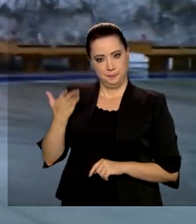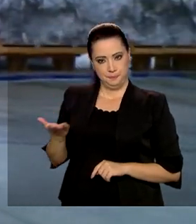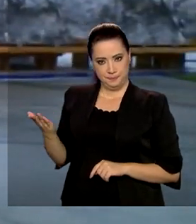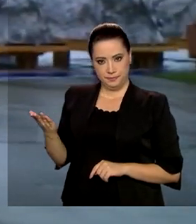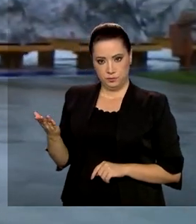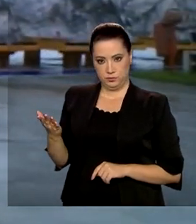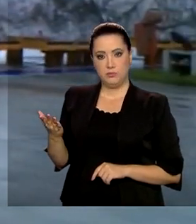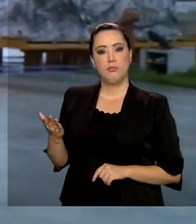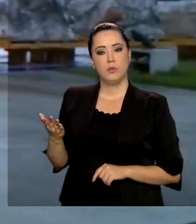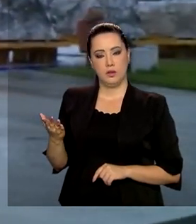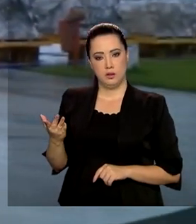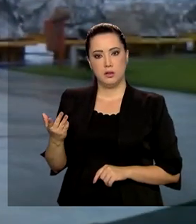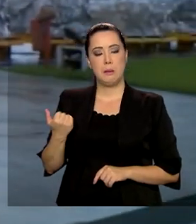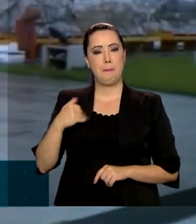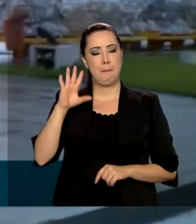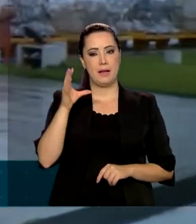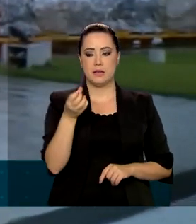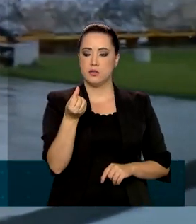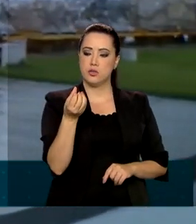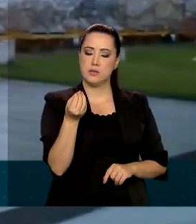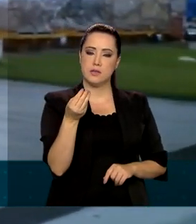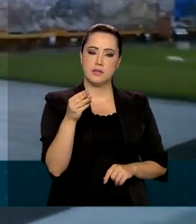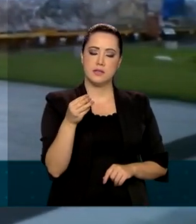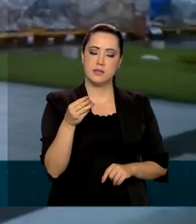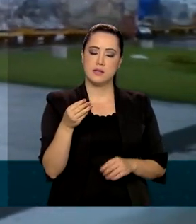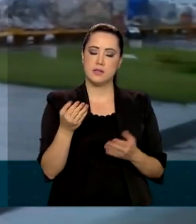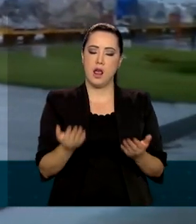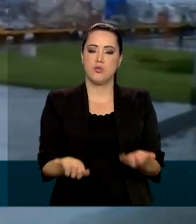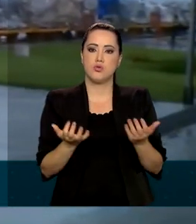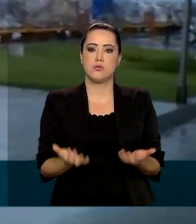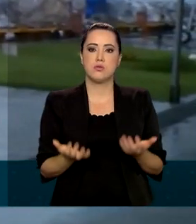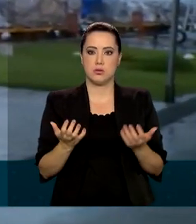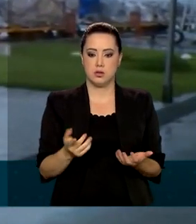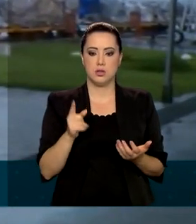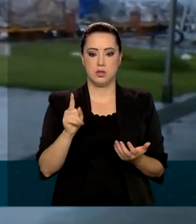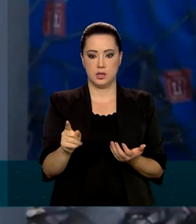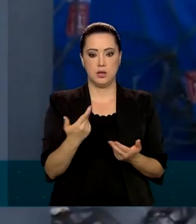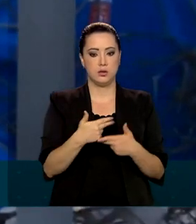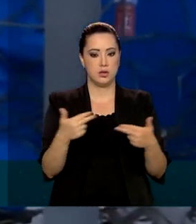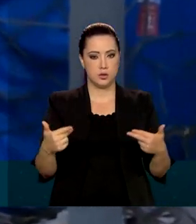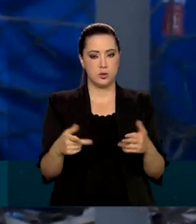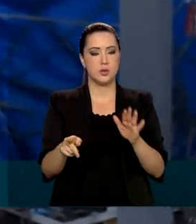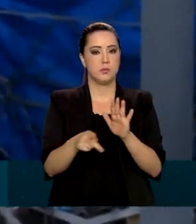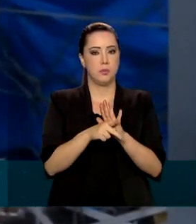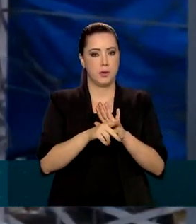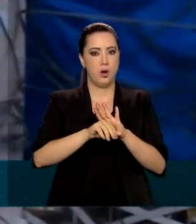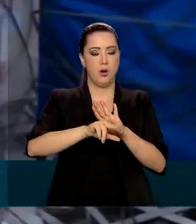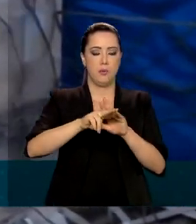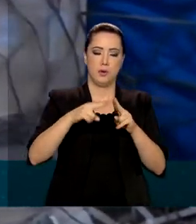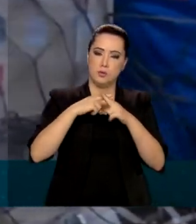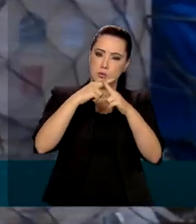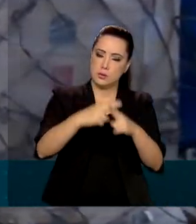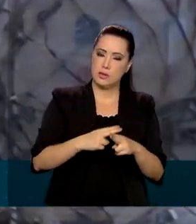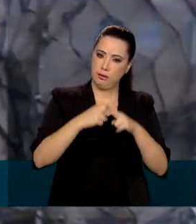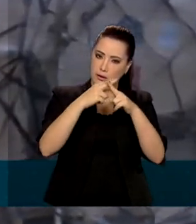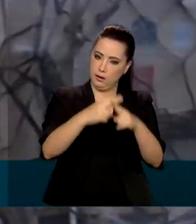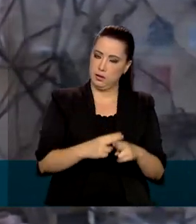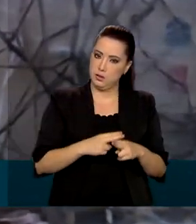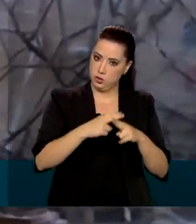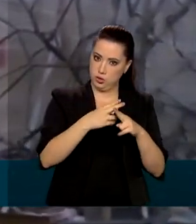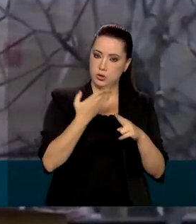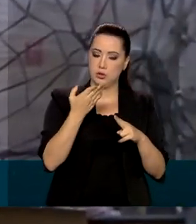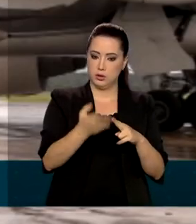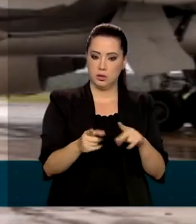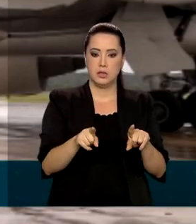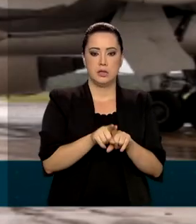os mais de 600 quilos de componentes do satélite Amazônia 1, além de 20 toneladas de equipamentos